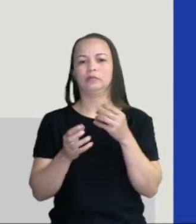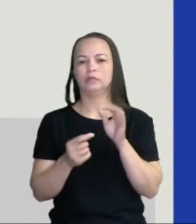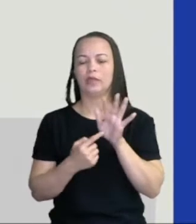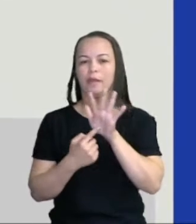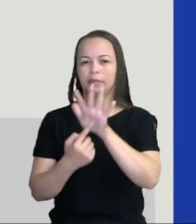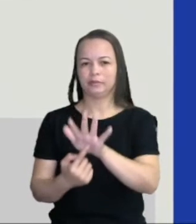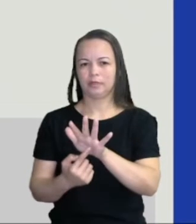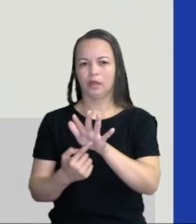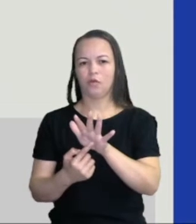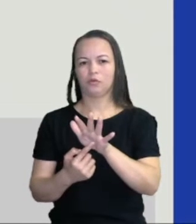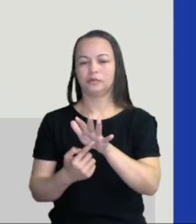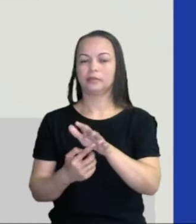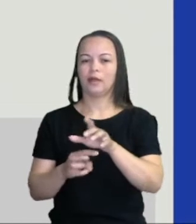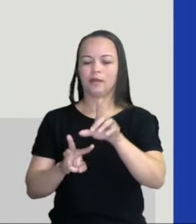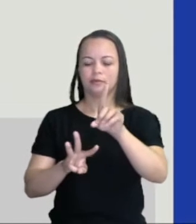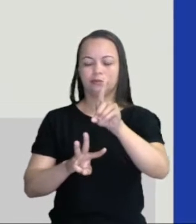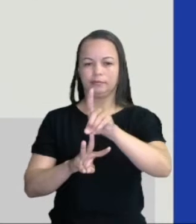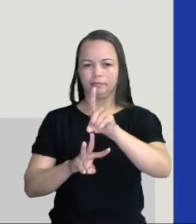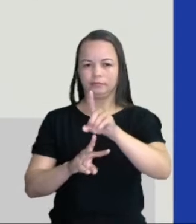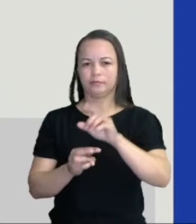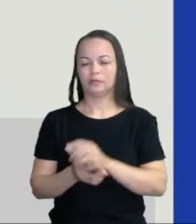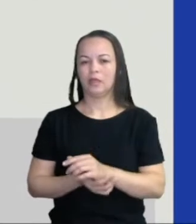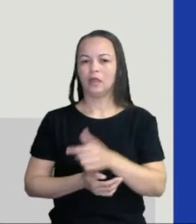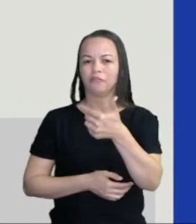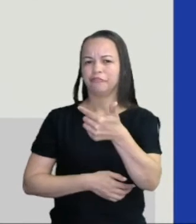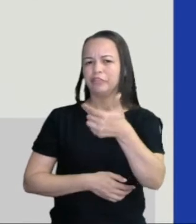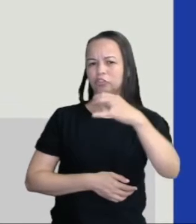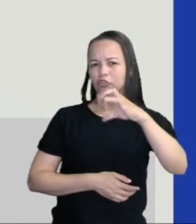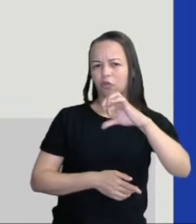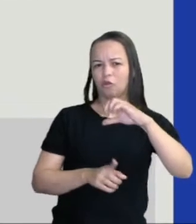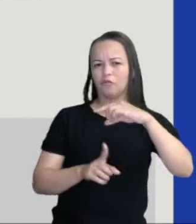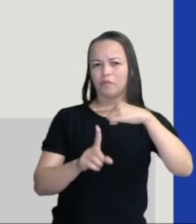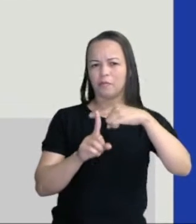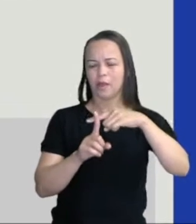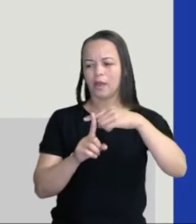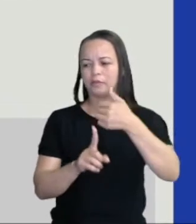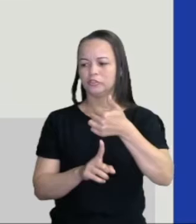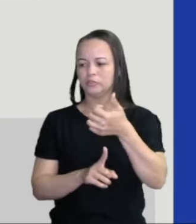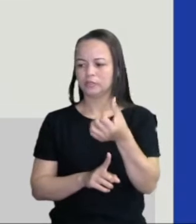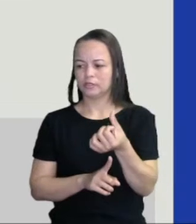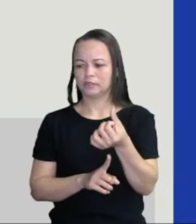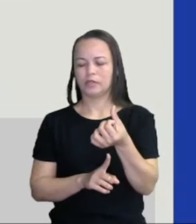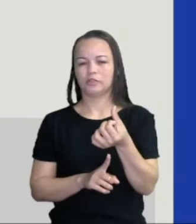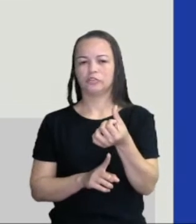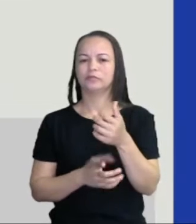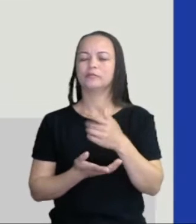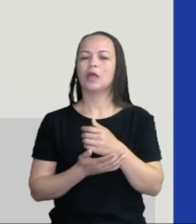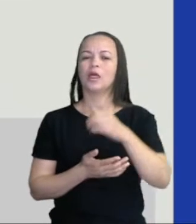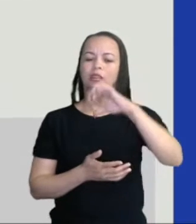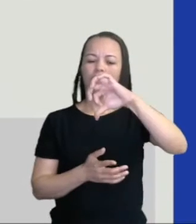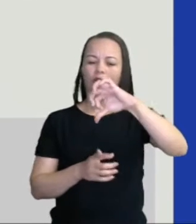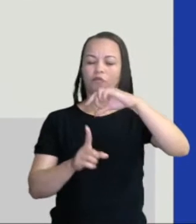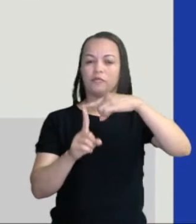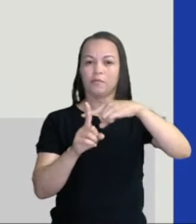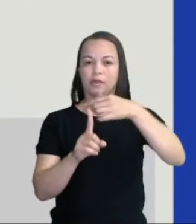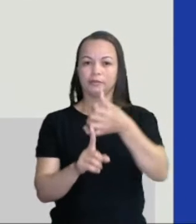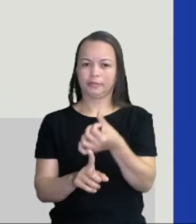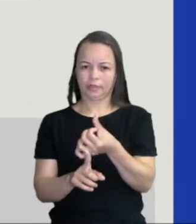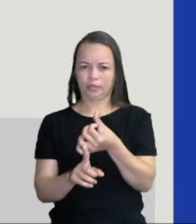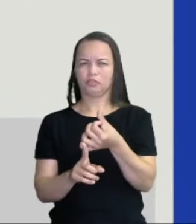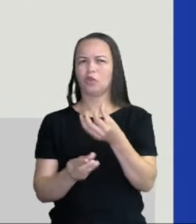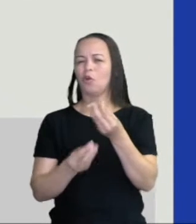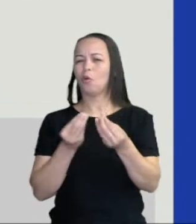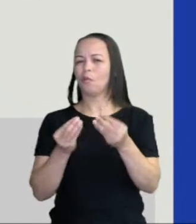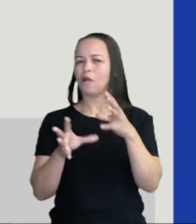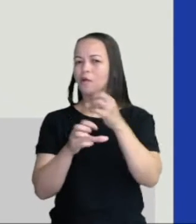dezena. Então presta bem atenção aí. 29 mais 16, 9 mais 6, como é que eu vou fazer esse